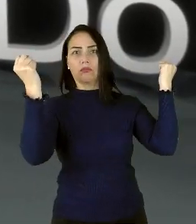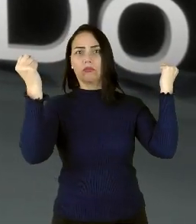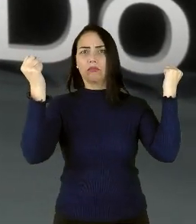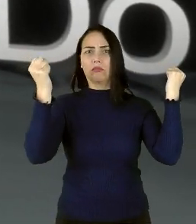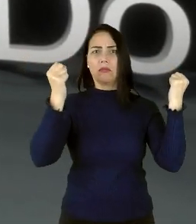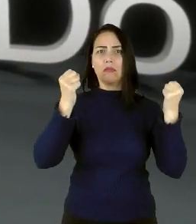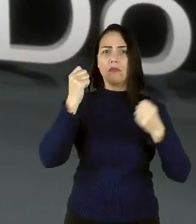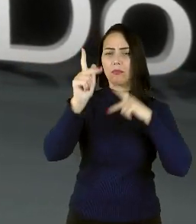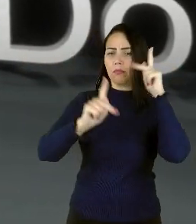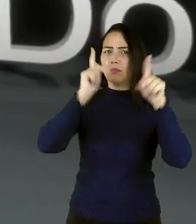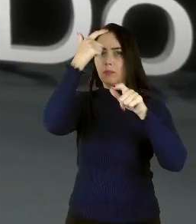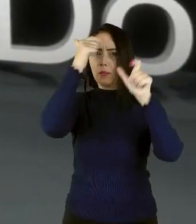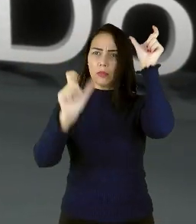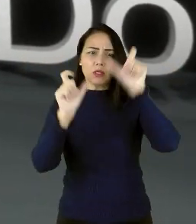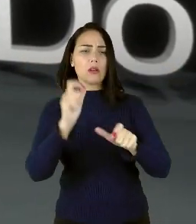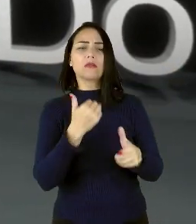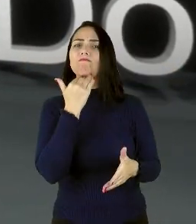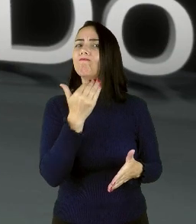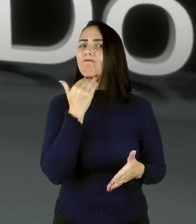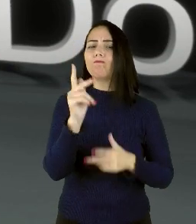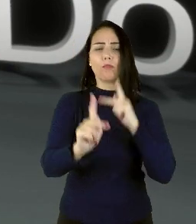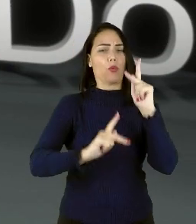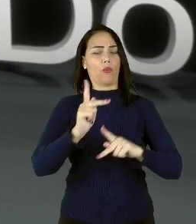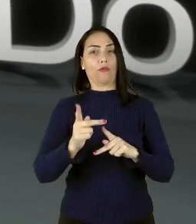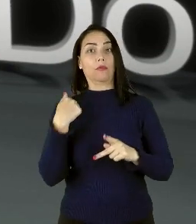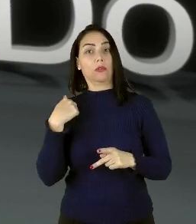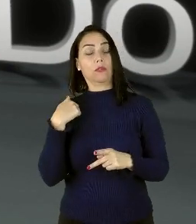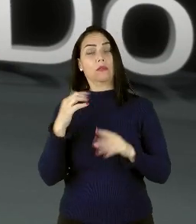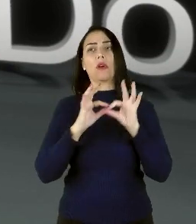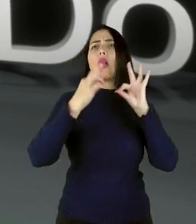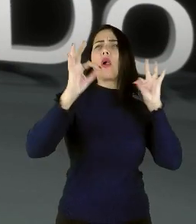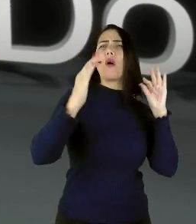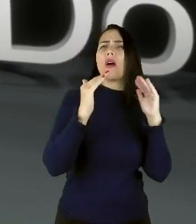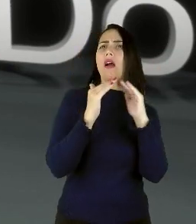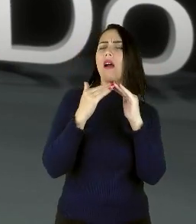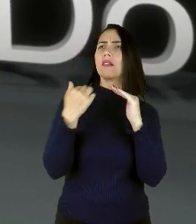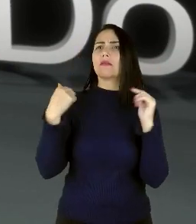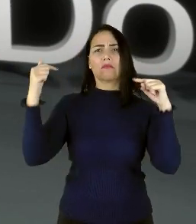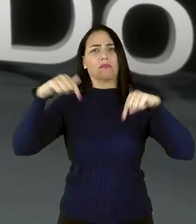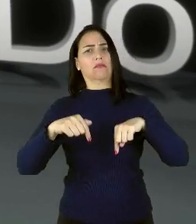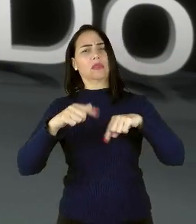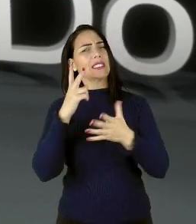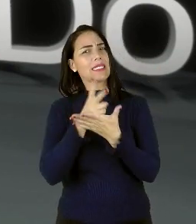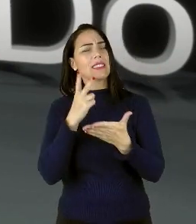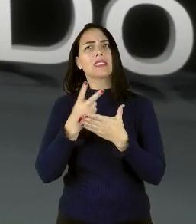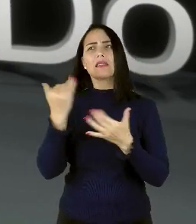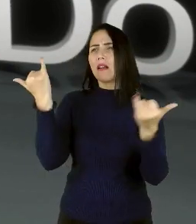refugiado, longe de casa. Sempre que eu ouvia essas histórias, refletia a minha vida, minhas escolhas.